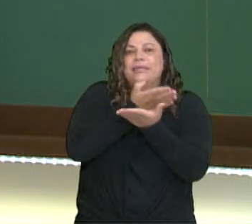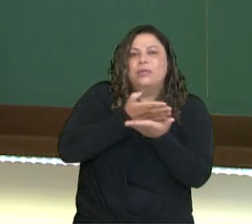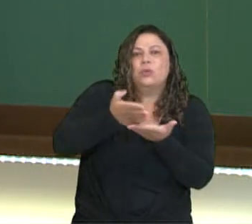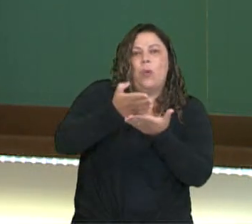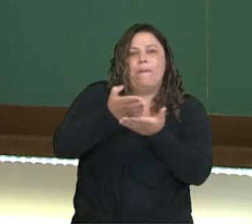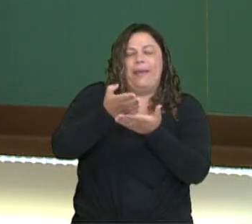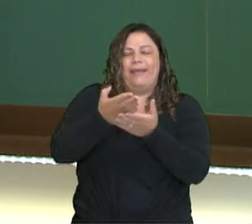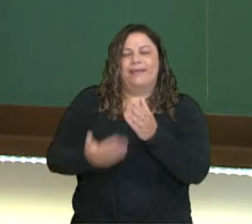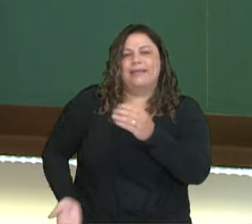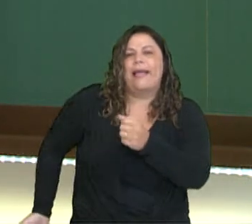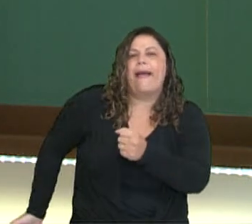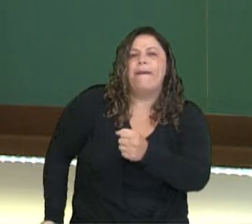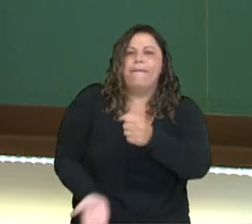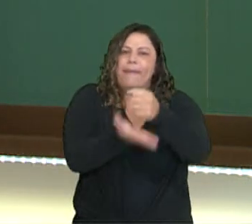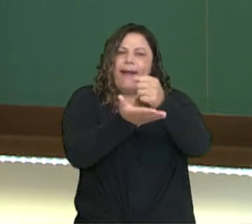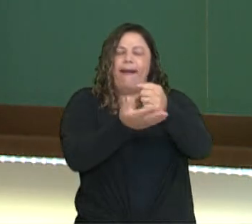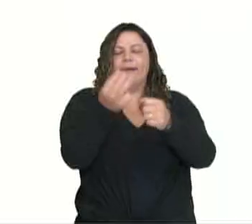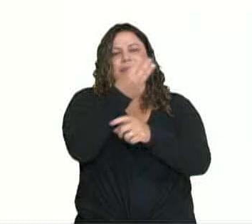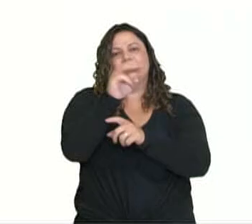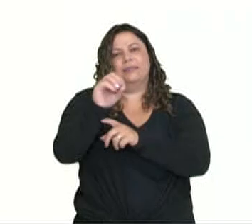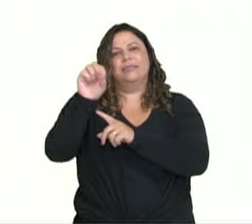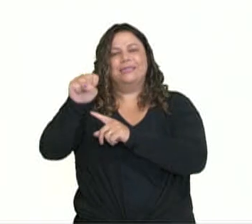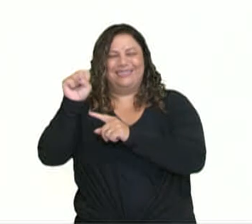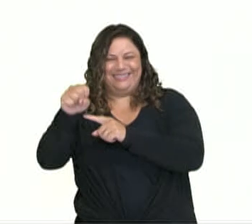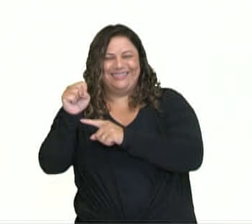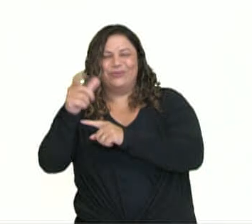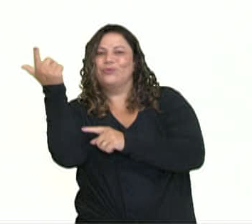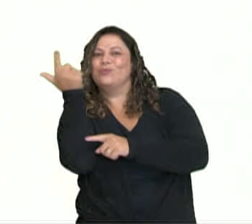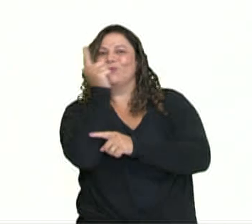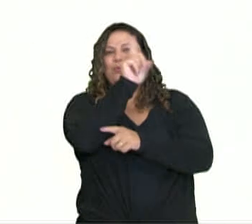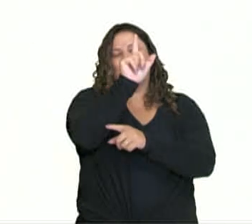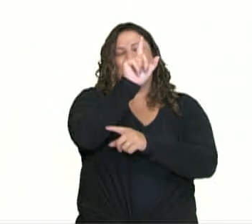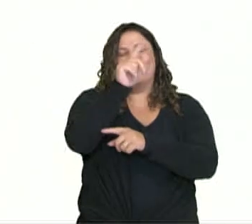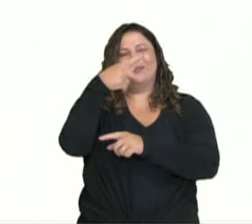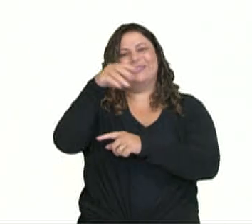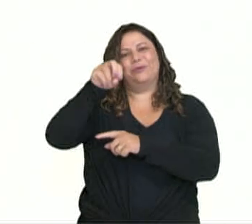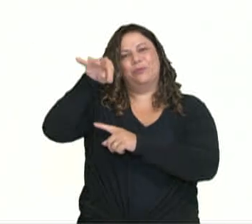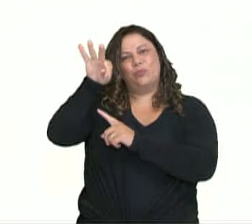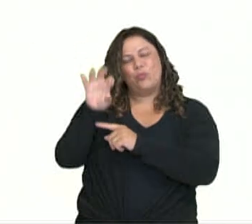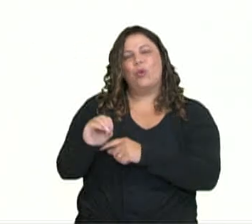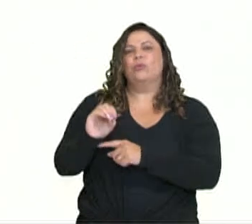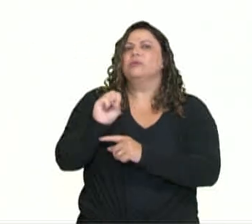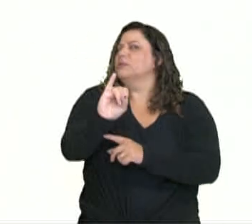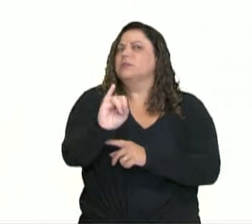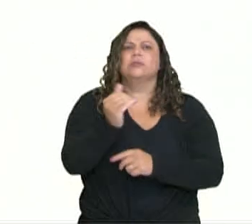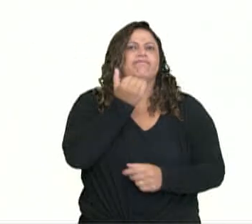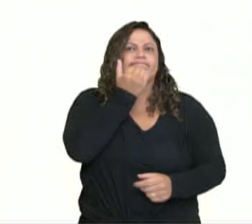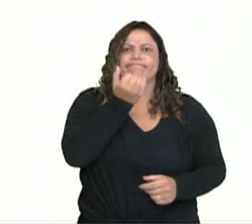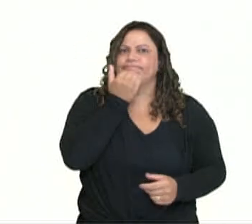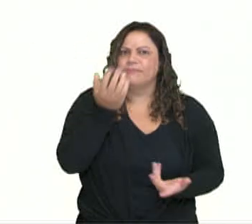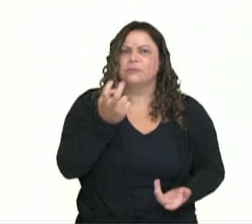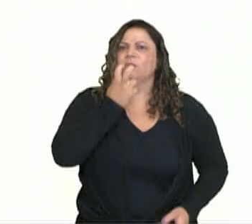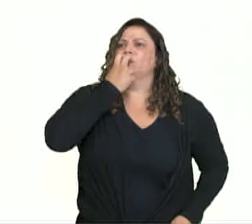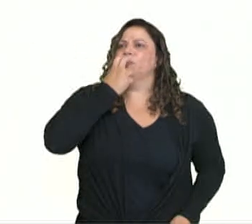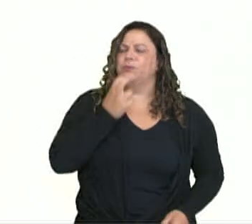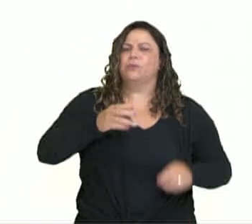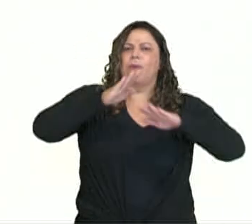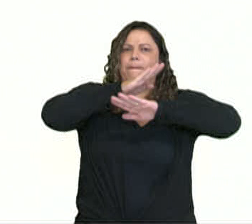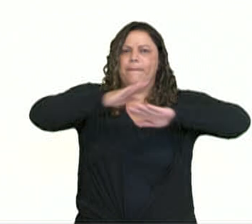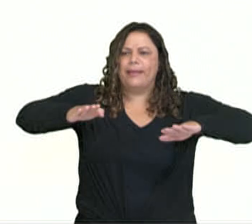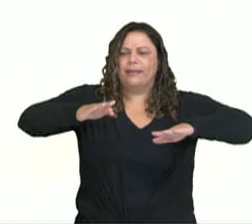até 30 segundos para conquistar um ponto. Se não conseguir, o árbitro interrompe o jogo e